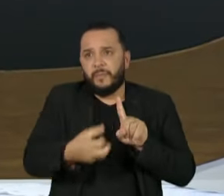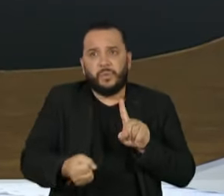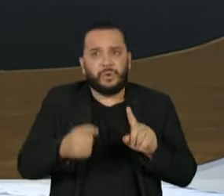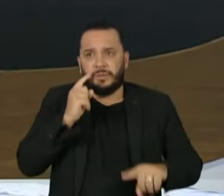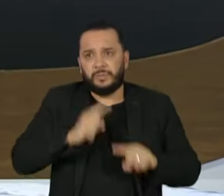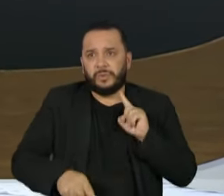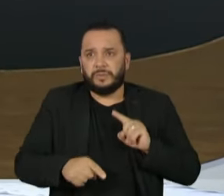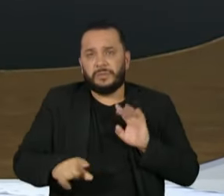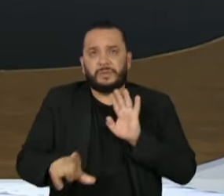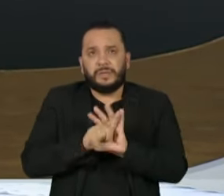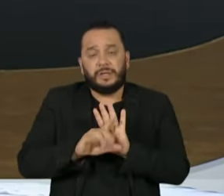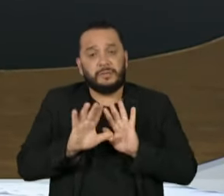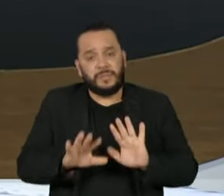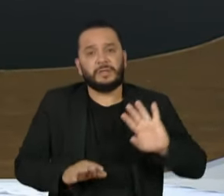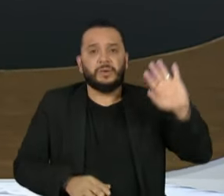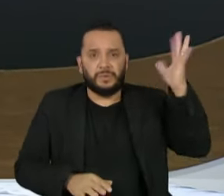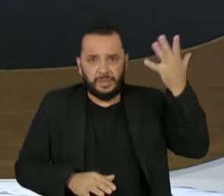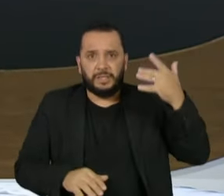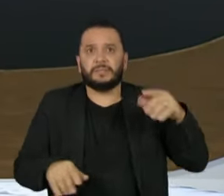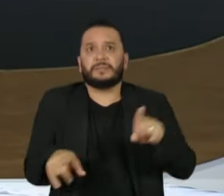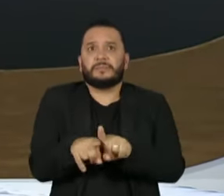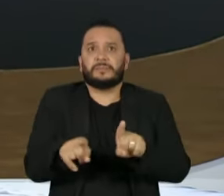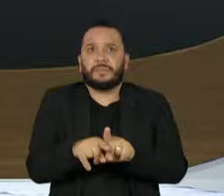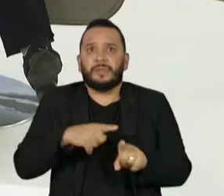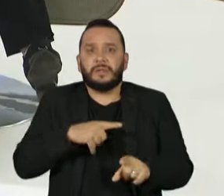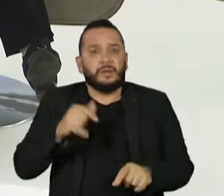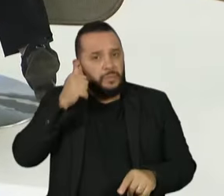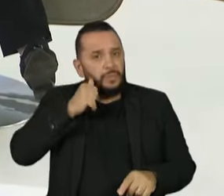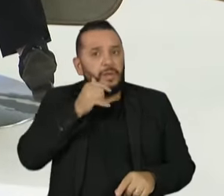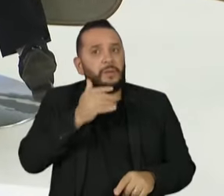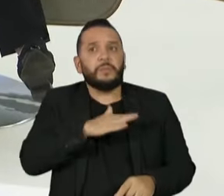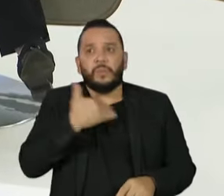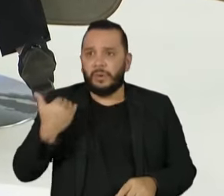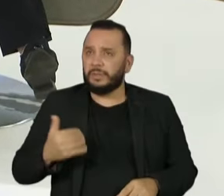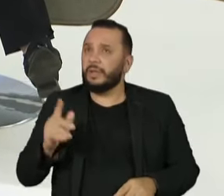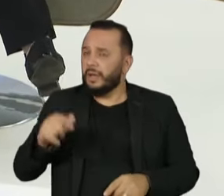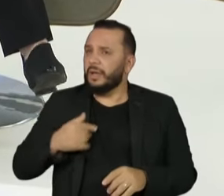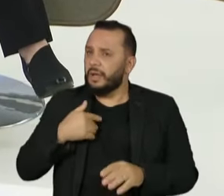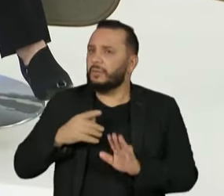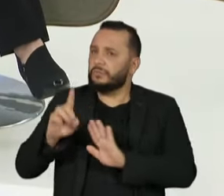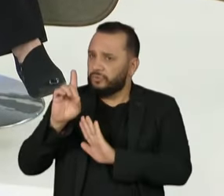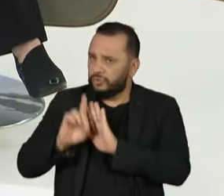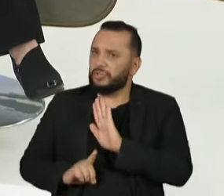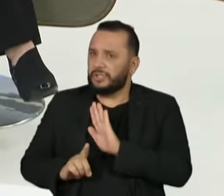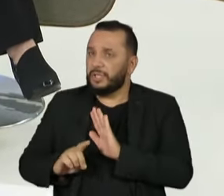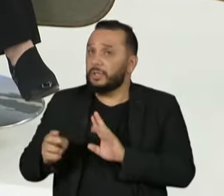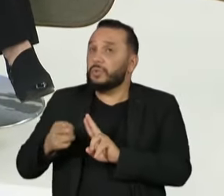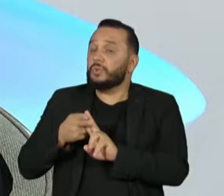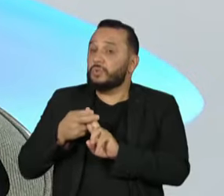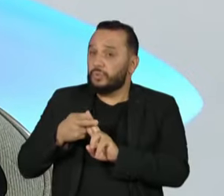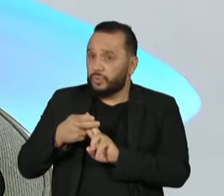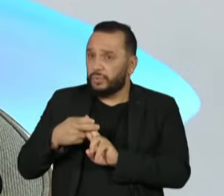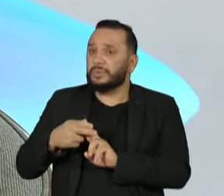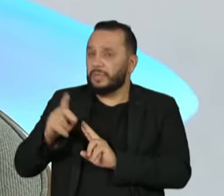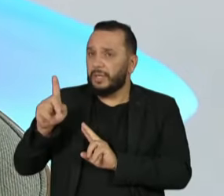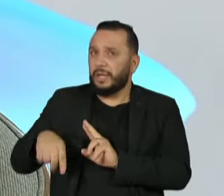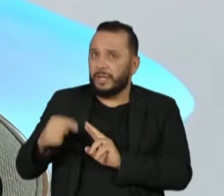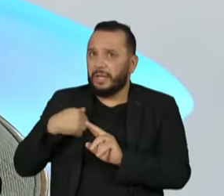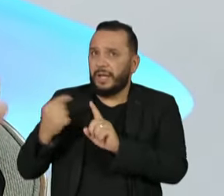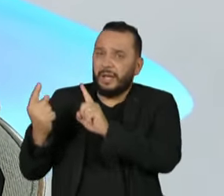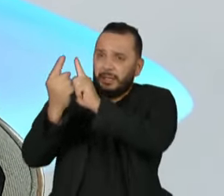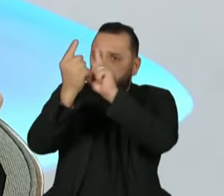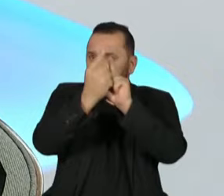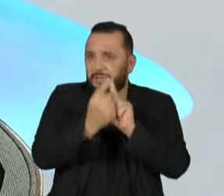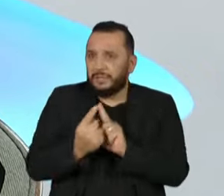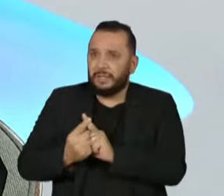Mas isso acontece e leva inclusive ao óbito da mulher. Não, não, ela tem que ser assistida ao direito de saúde. O SUS é universal e tem que ser